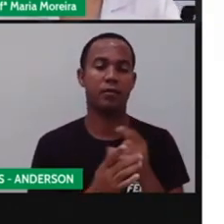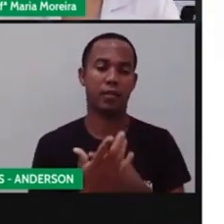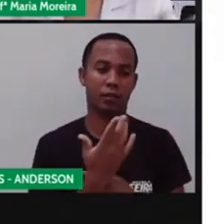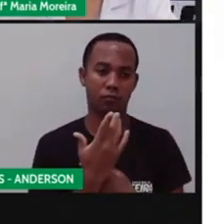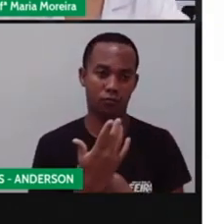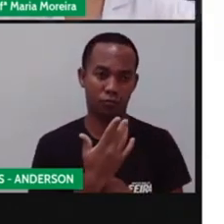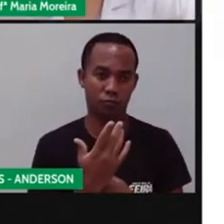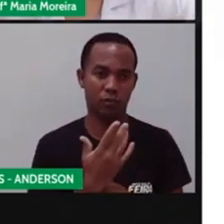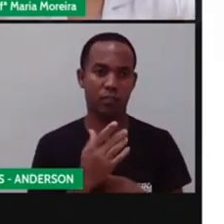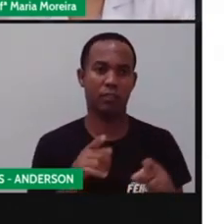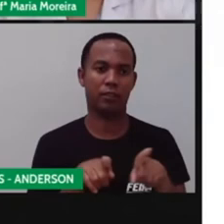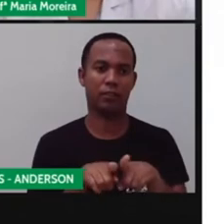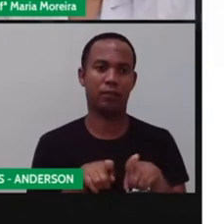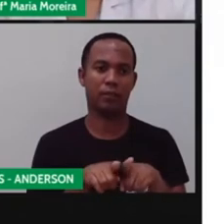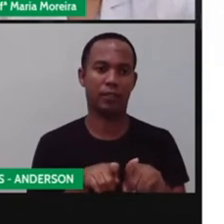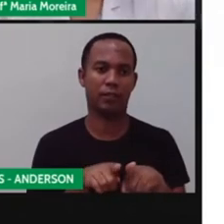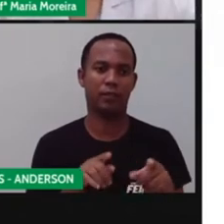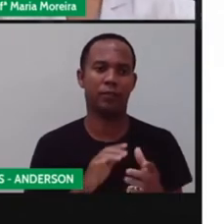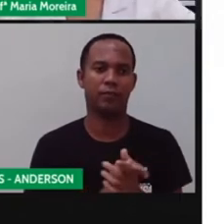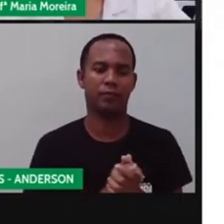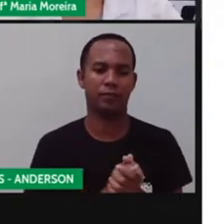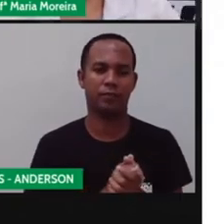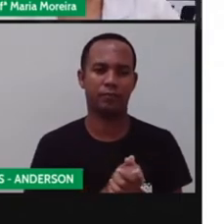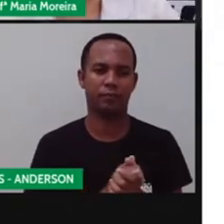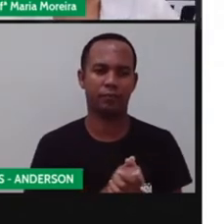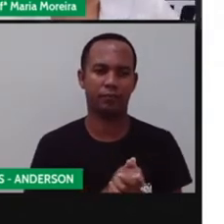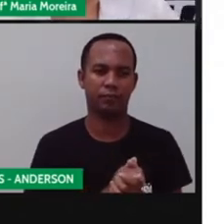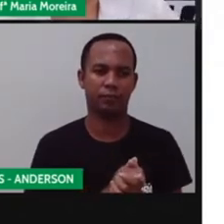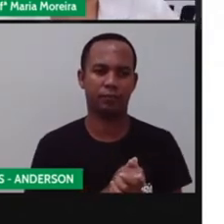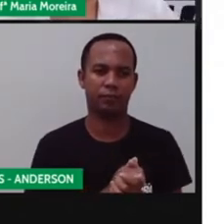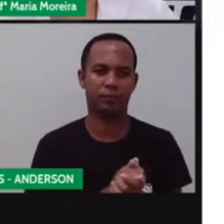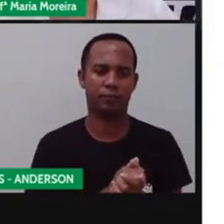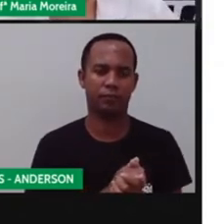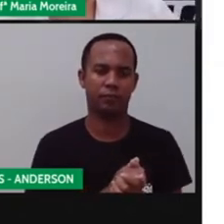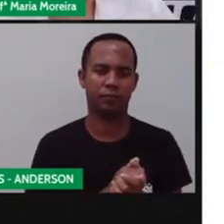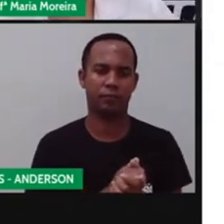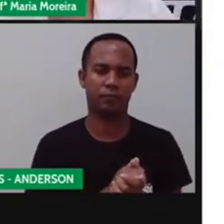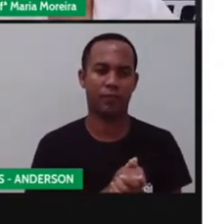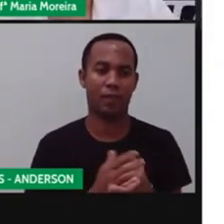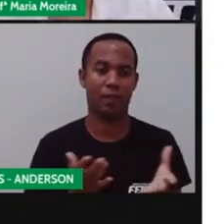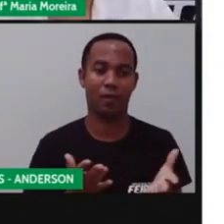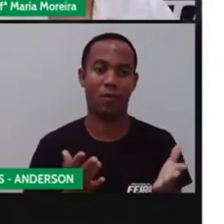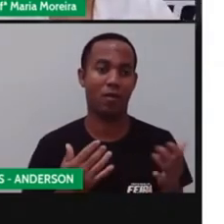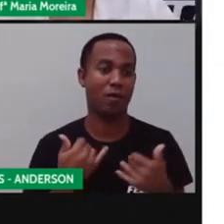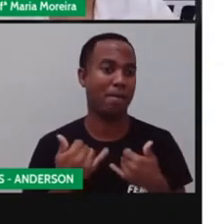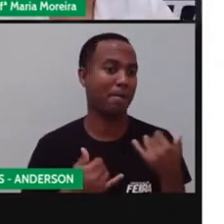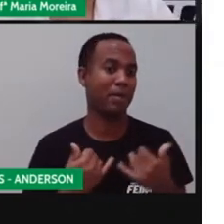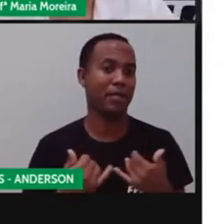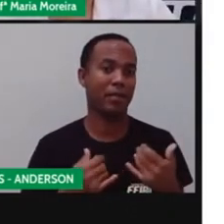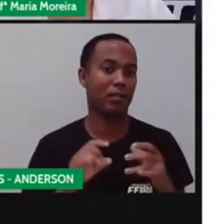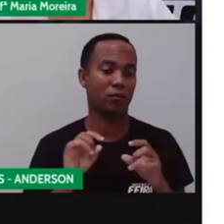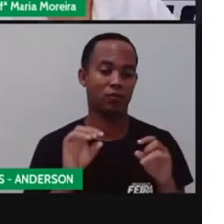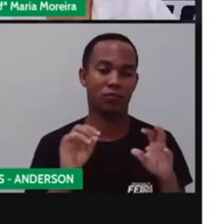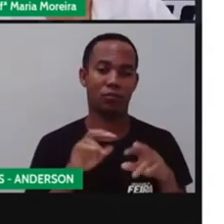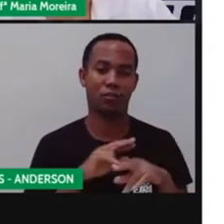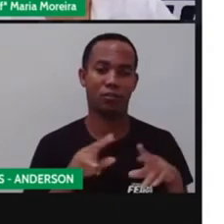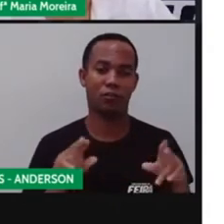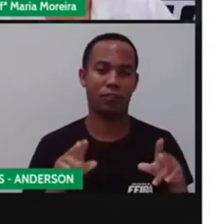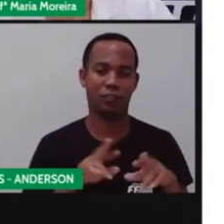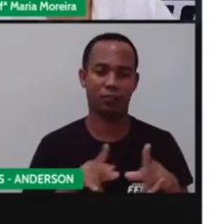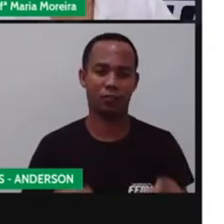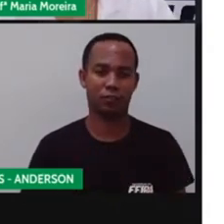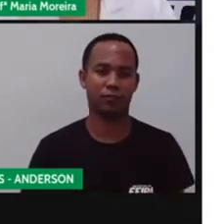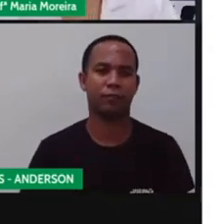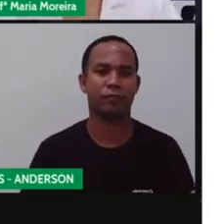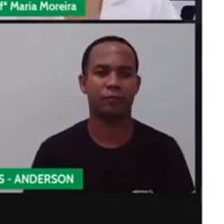vocês. A partir de agora, Anderson, ó. É só festa. É só brinquedo para a gente conhecer várias e várias coisas.